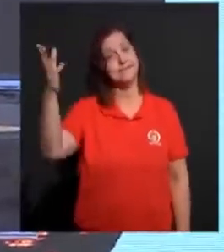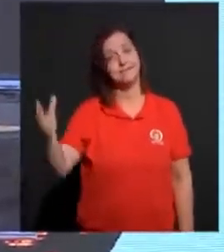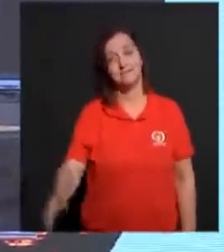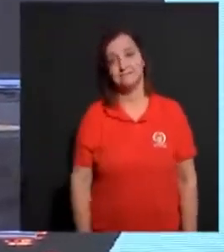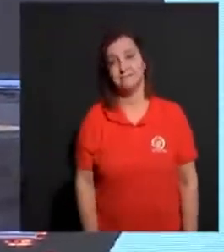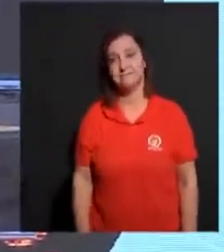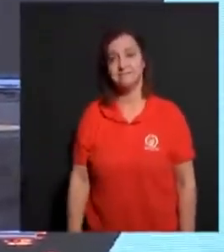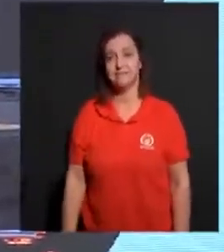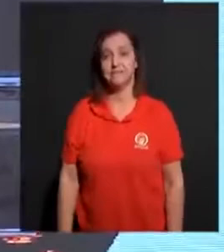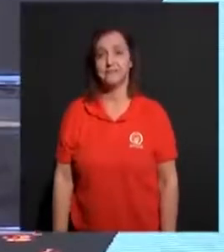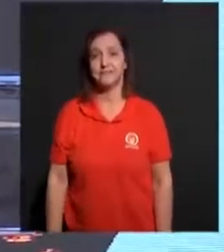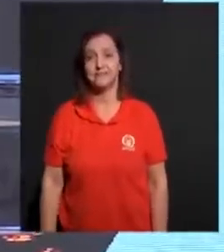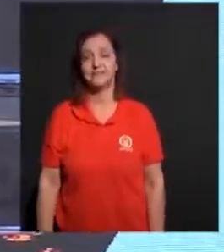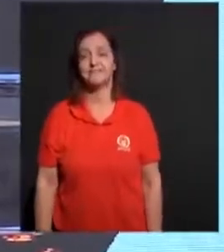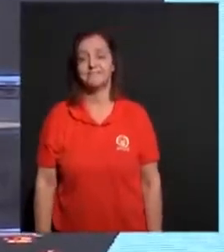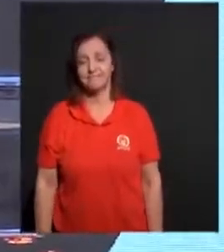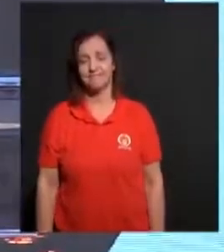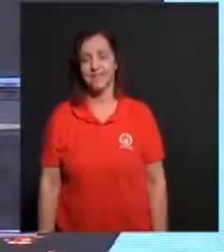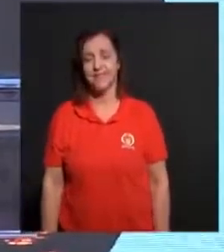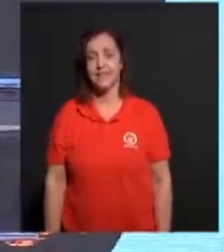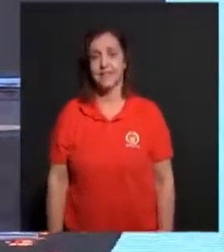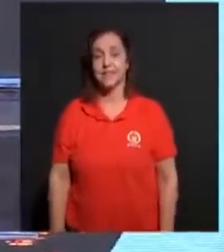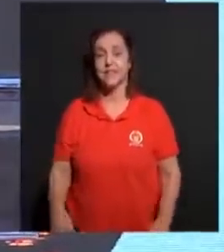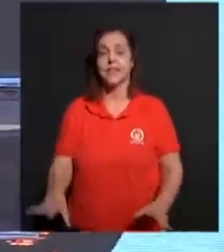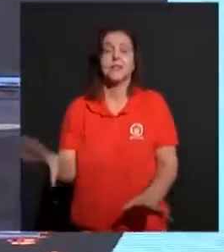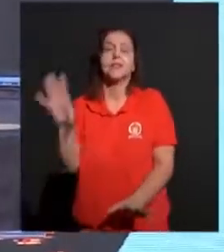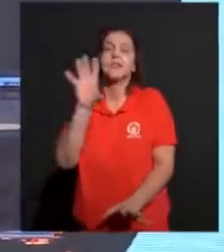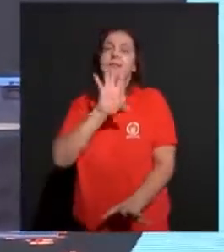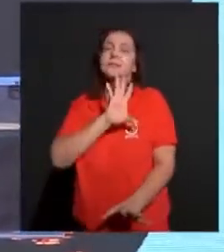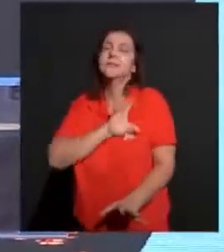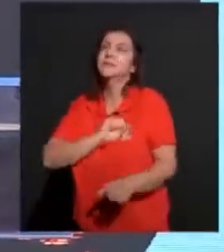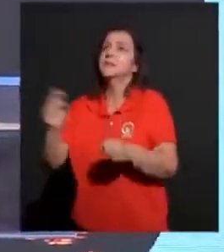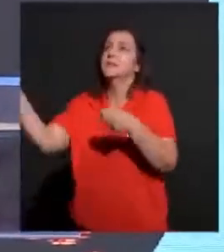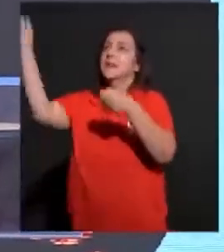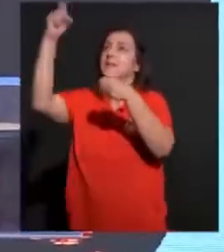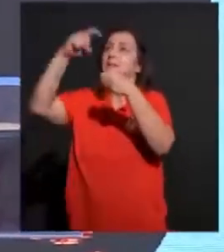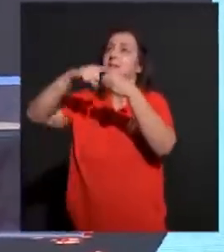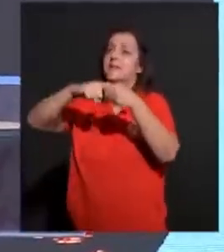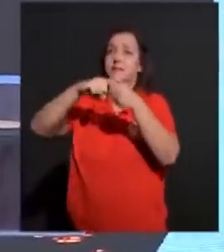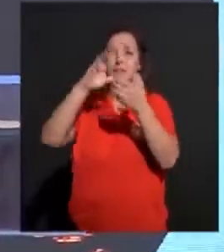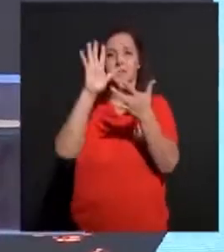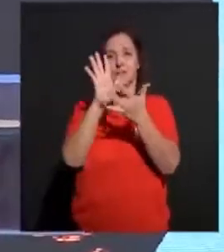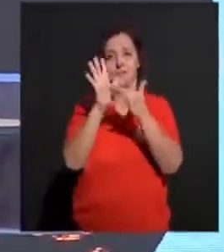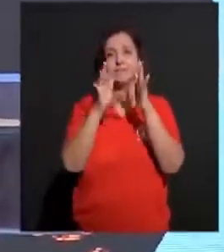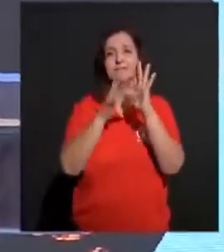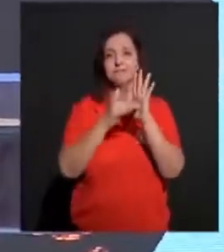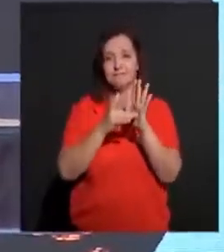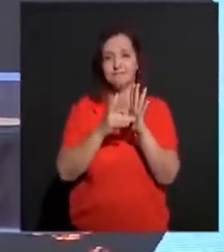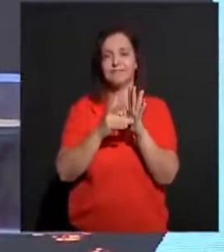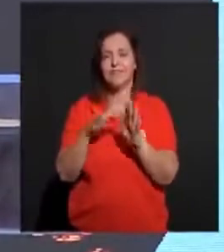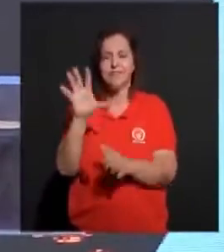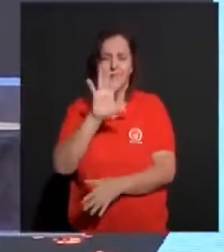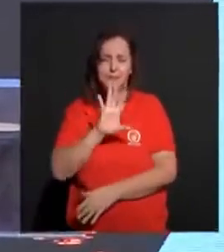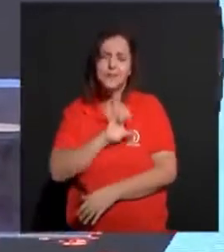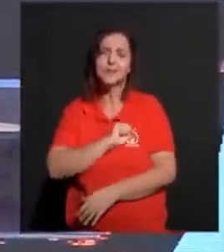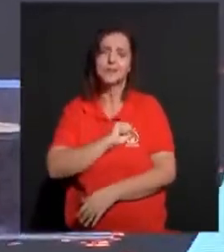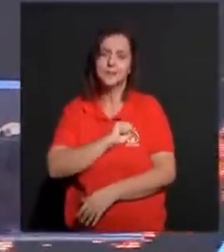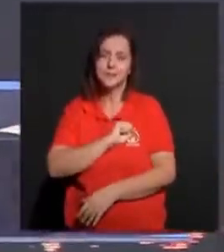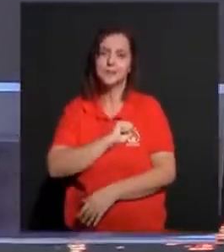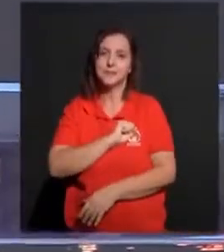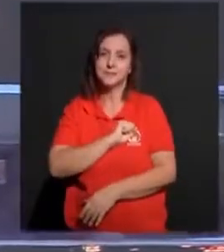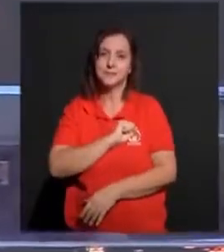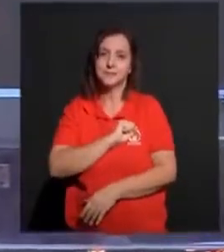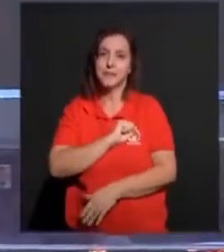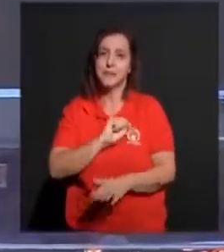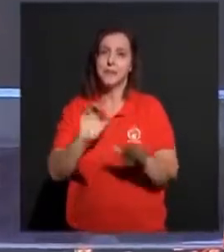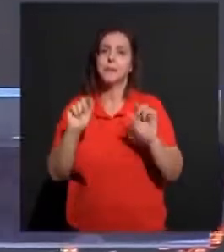nós amamos a vinda de Deus. Amamos a vinda. Mas eu quero te dizer.